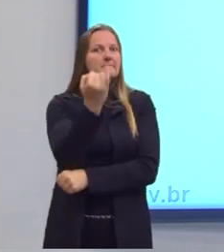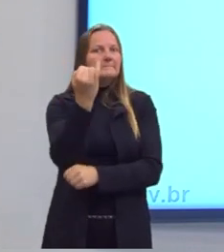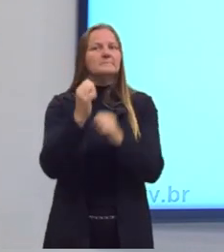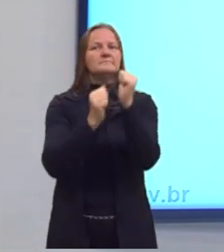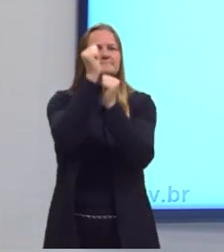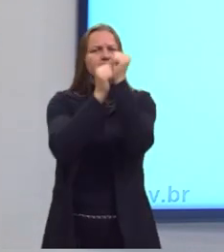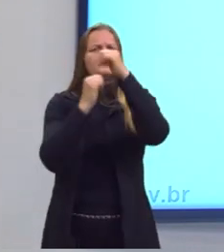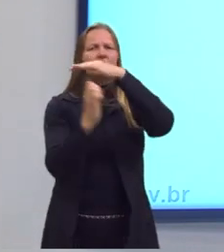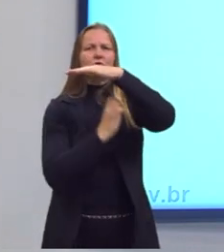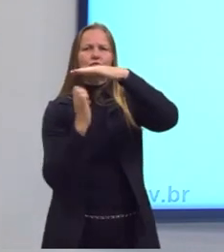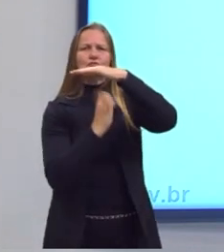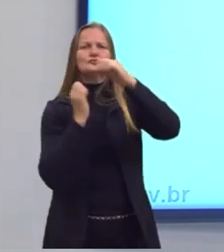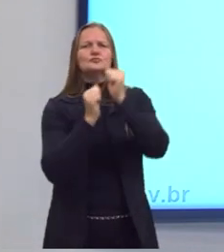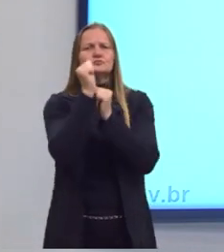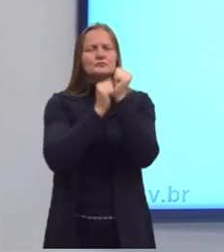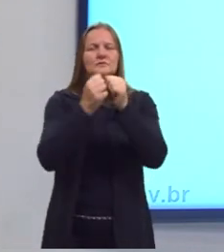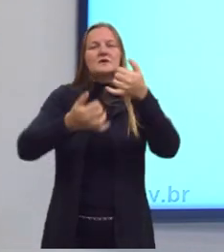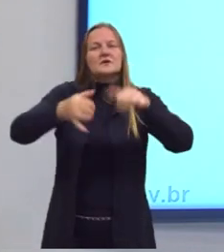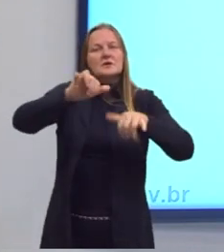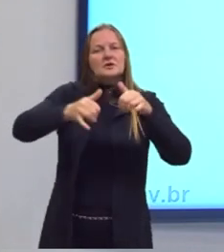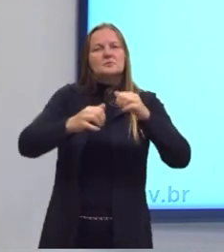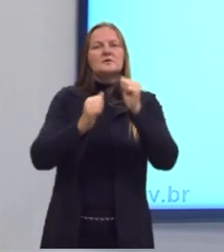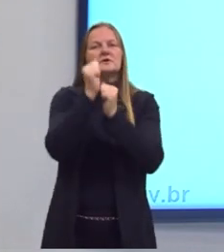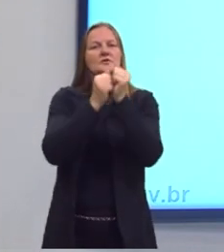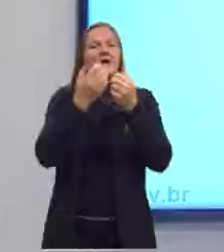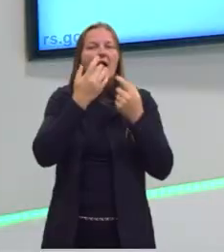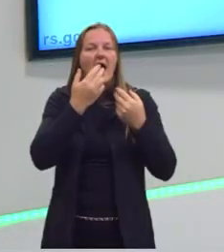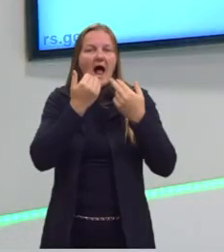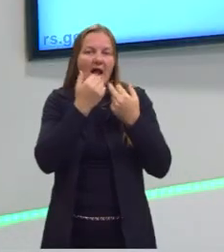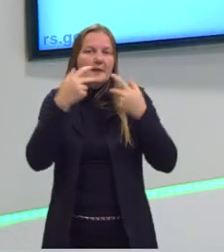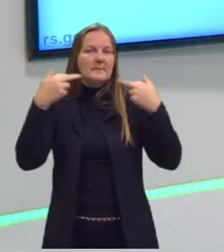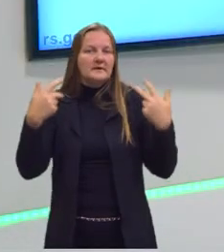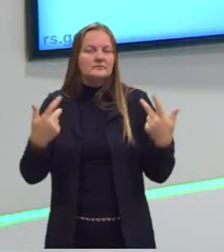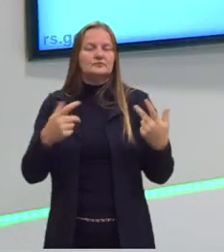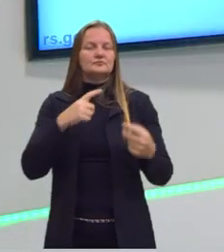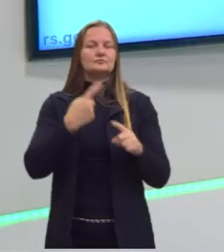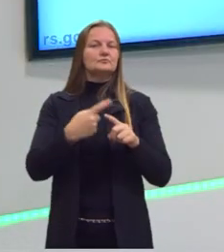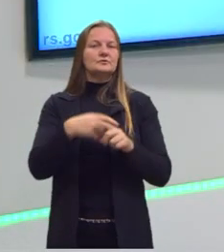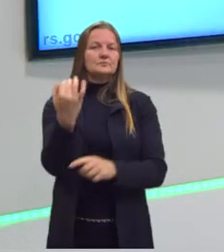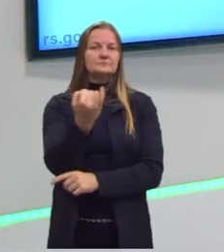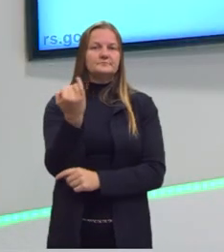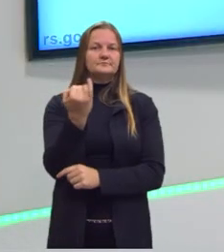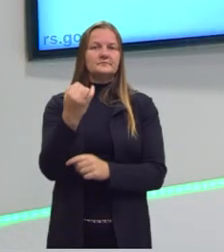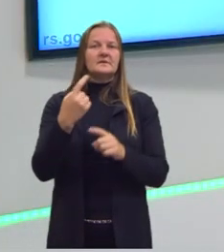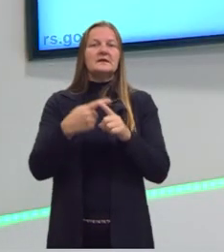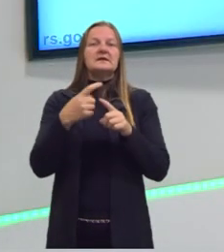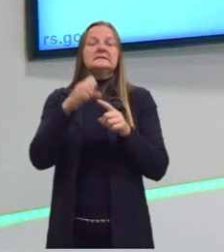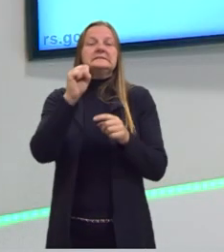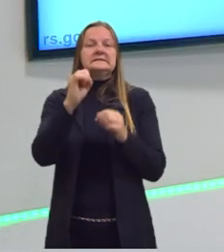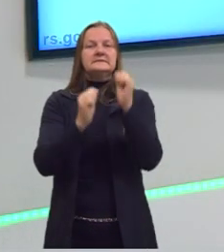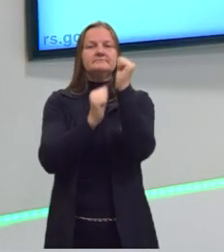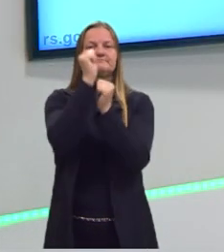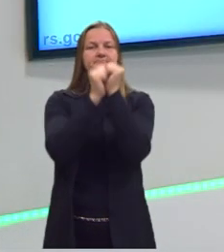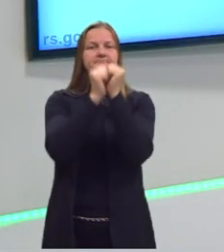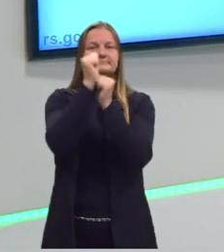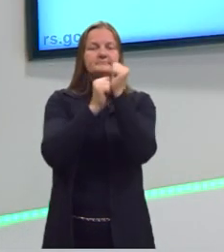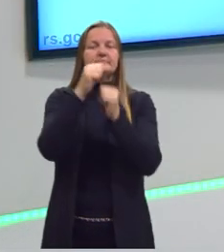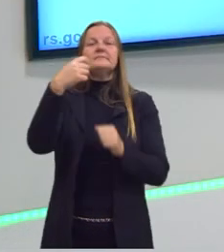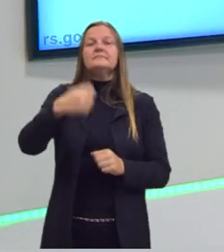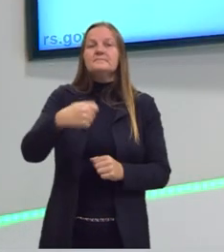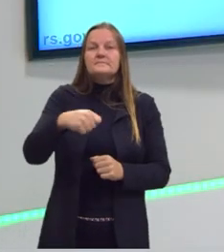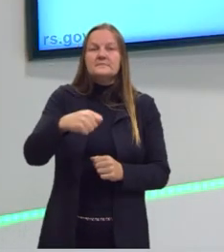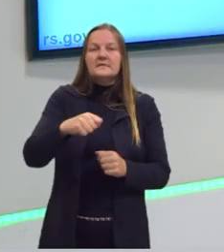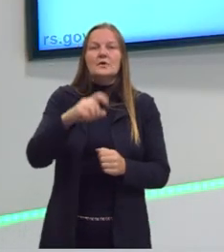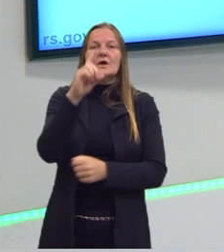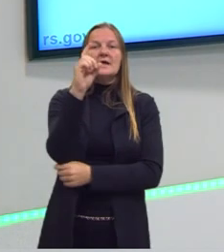geral, tanto na indústria química quanto na indústria de alimentos, em todas as indústrias. Por quê? Se numa indústria eu preciso